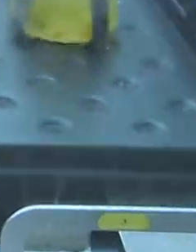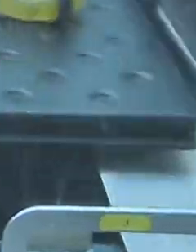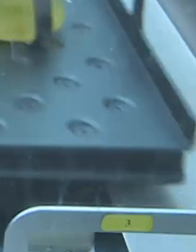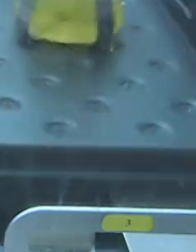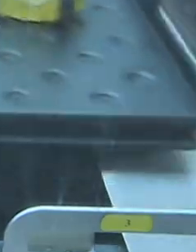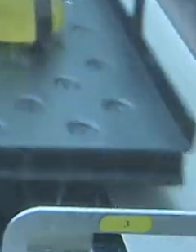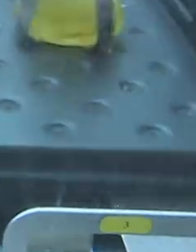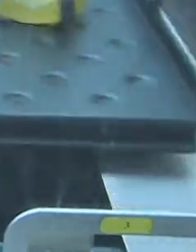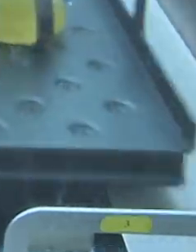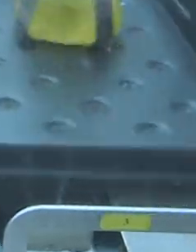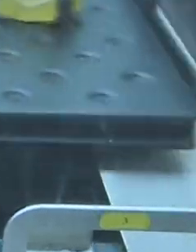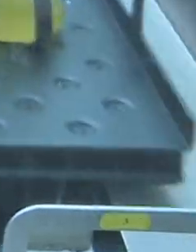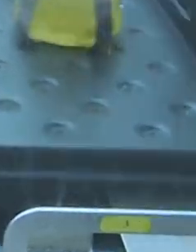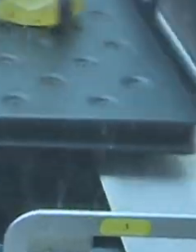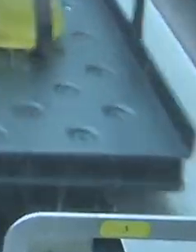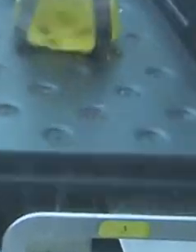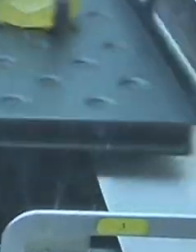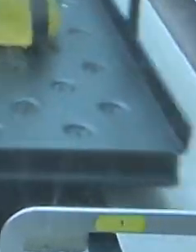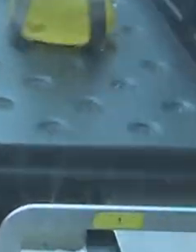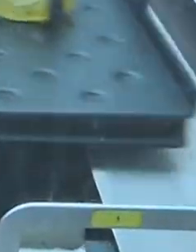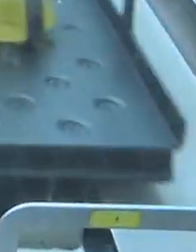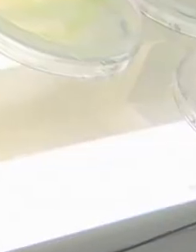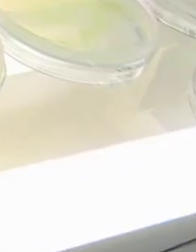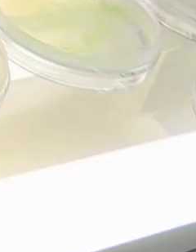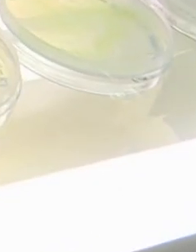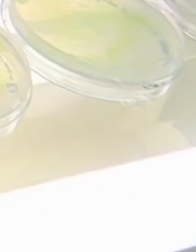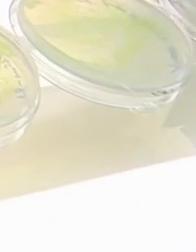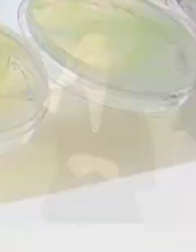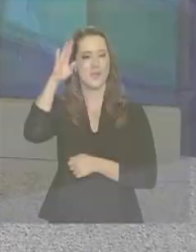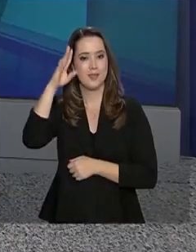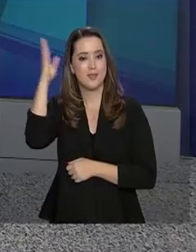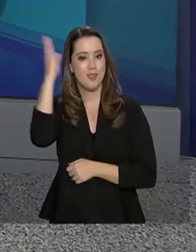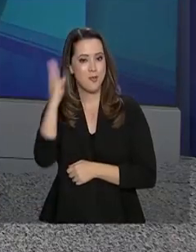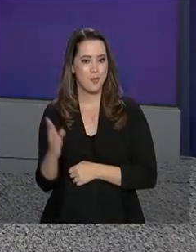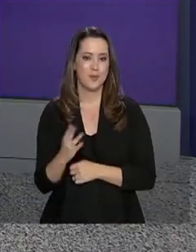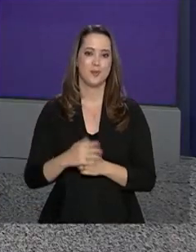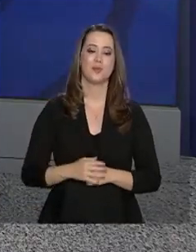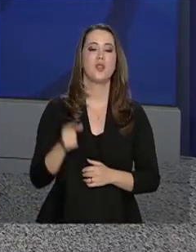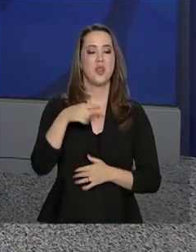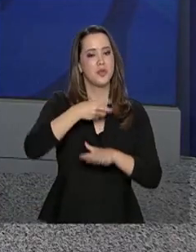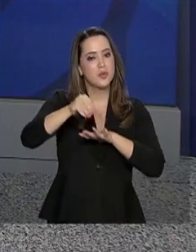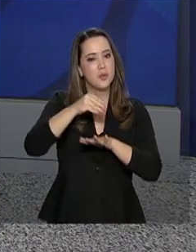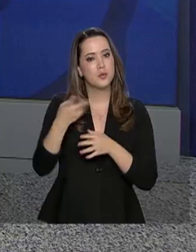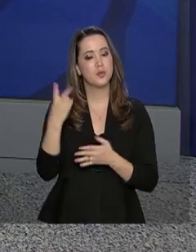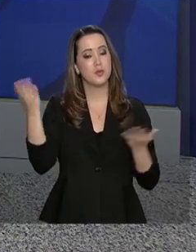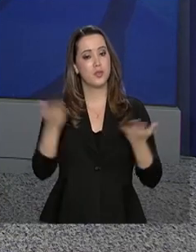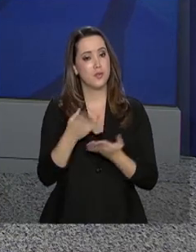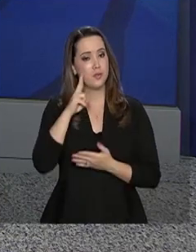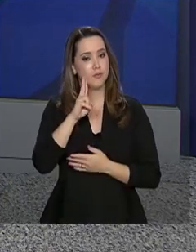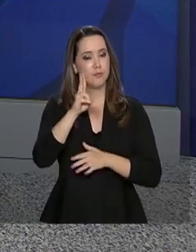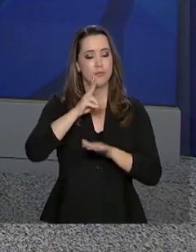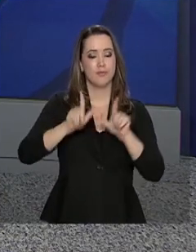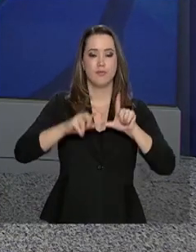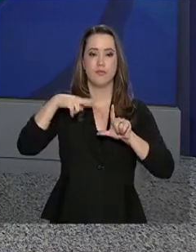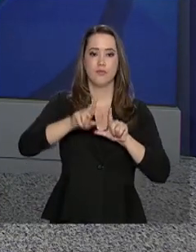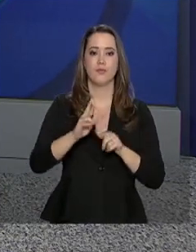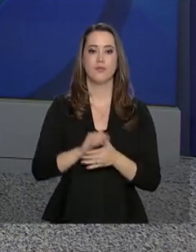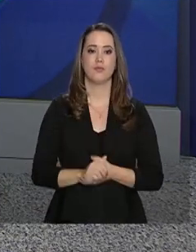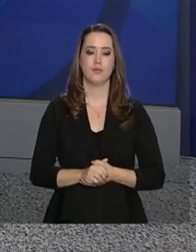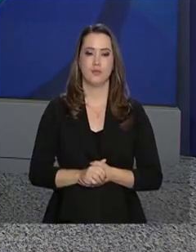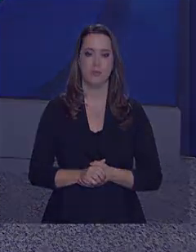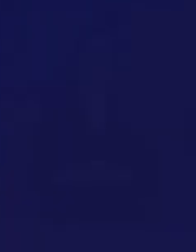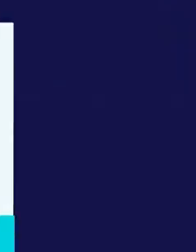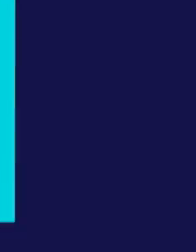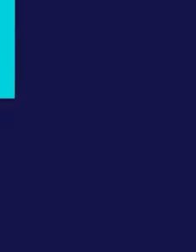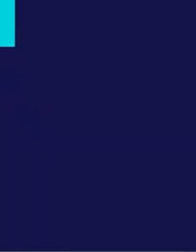privado tira do papel ideias que valorizam produtos brasileiros. Essas e outras notícias você vê agora no Repórter NBR.